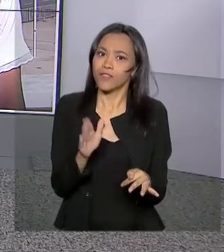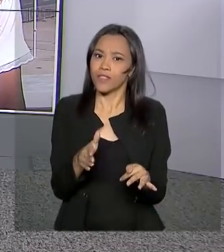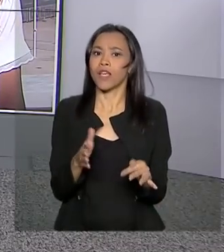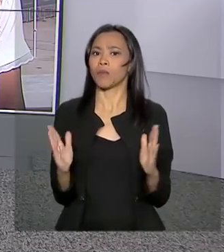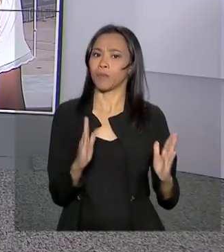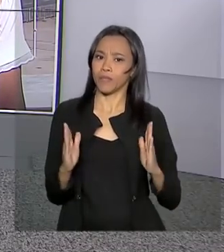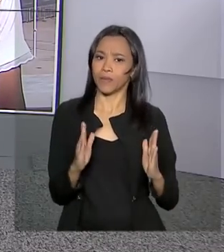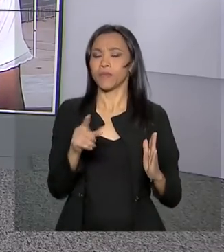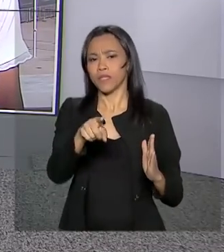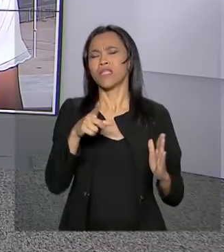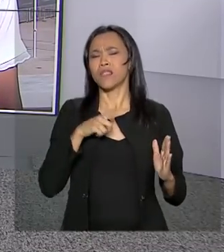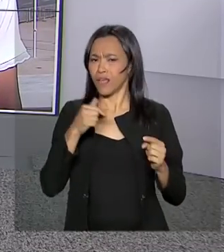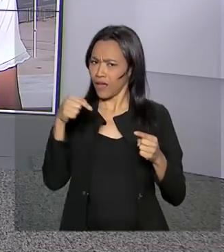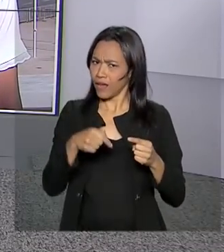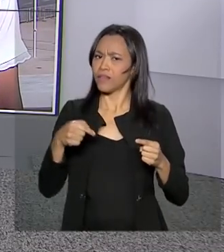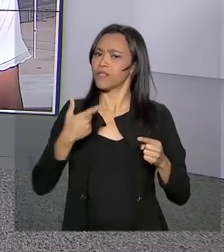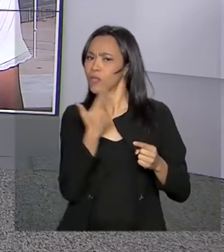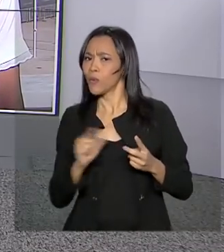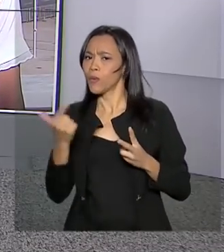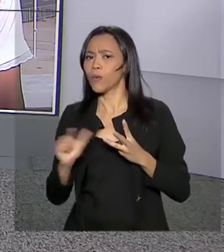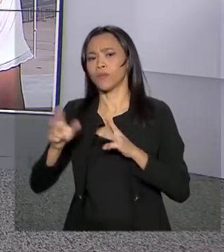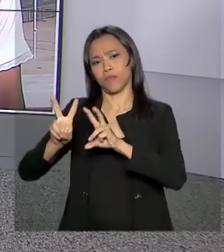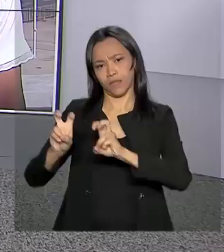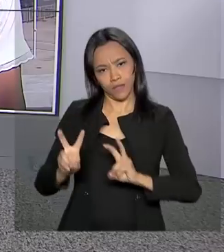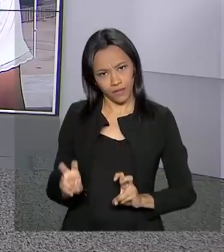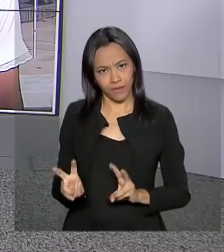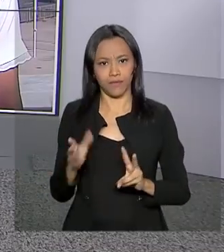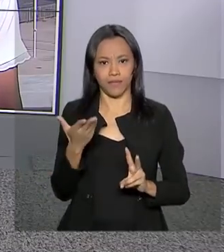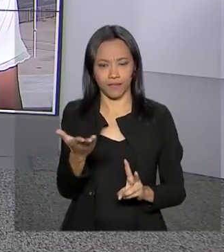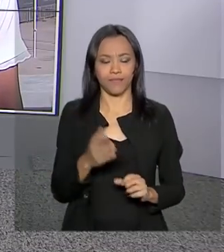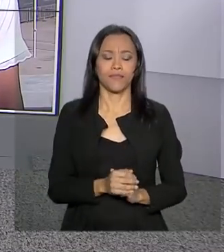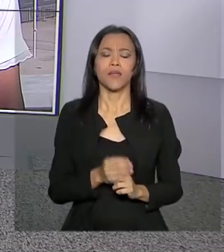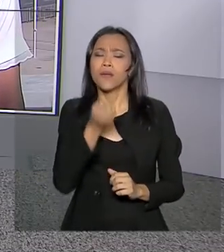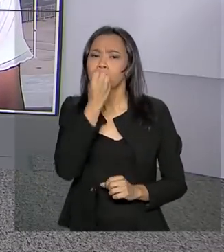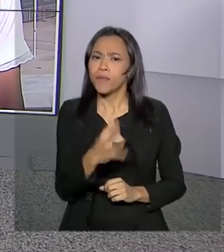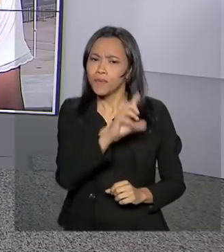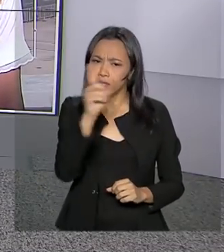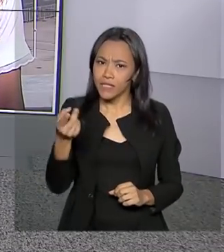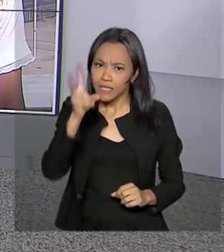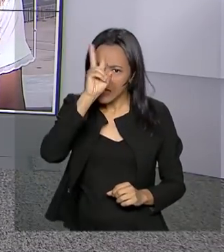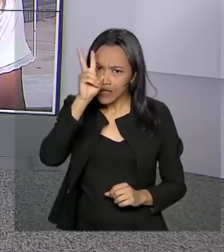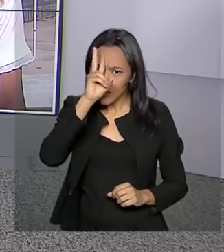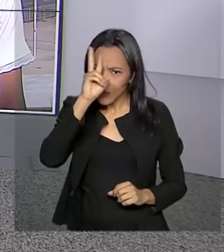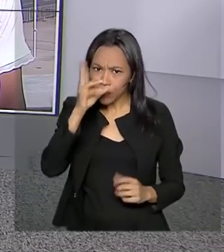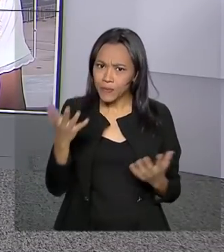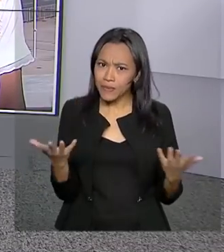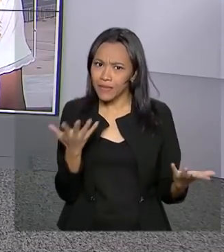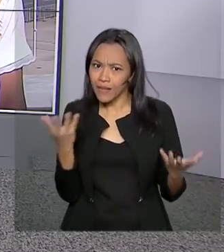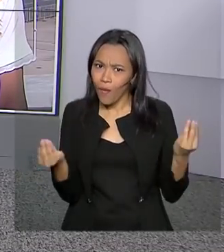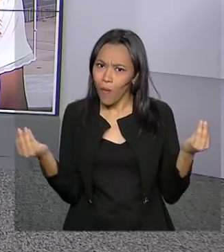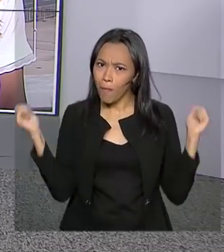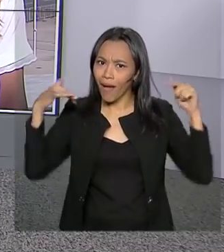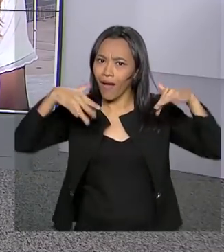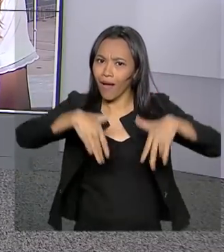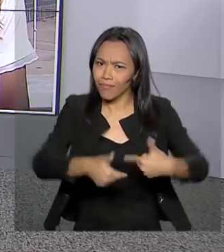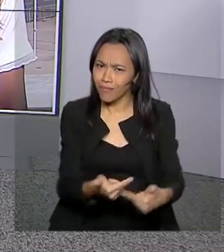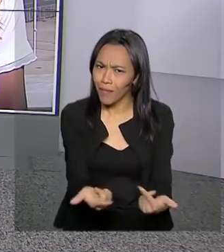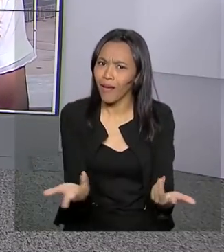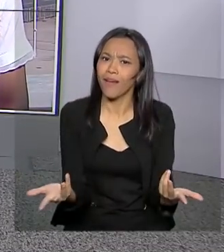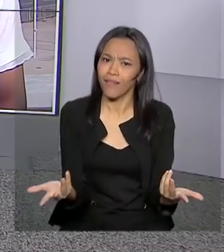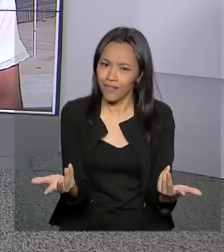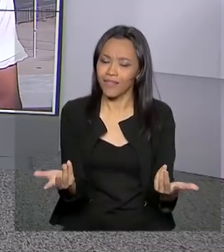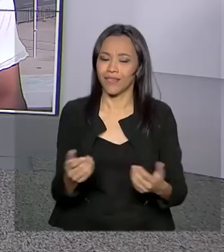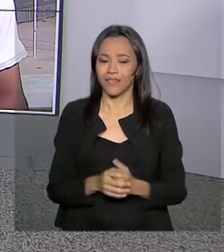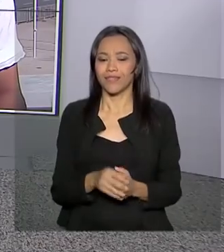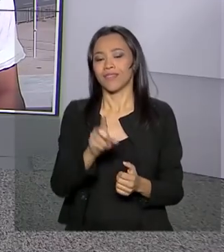desse e de outros assuntos que estão na pauta do Congresso. Oi, Selma. Bom dia. Foi uma segunda-feira atípica lá no Senado, né? Oi, Carla.